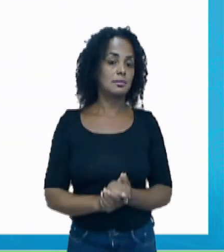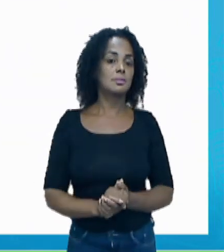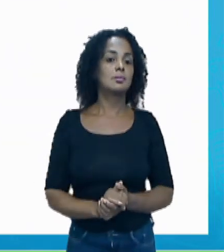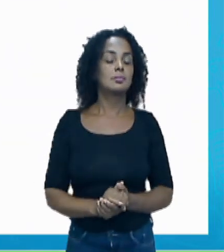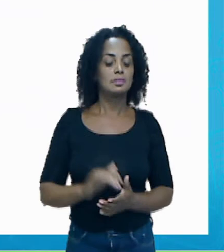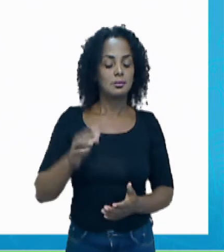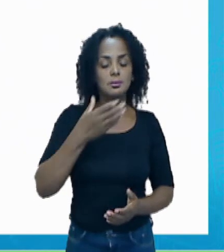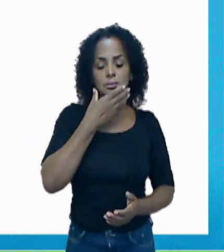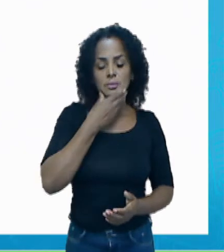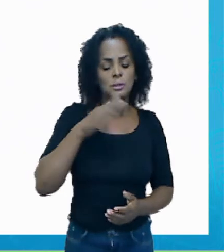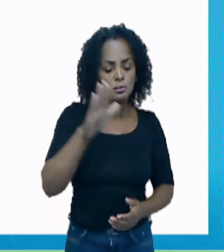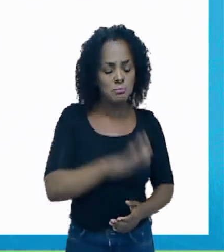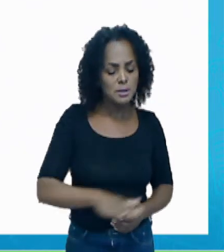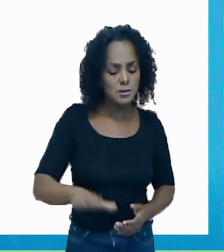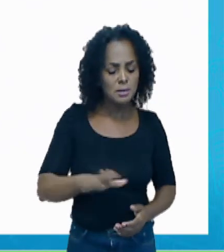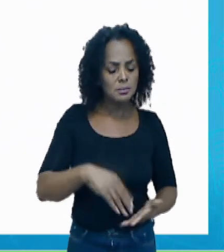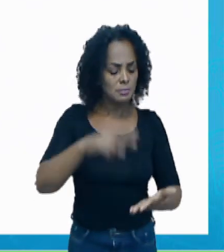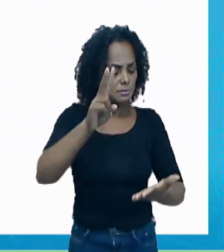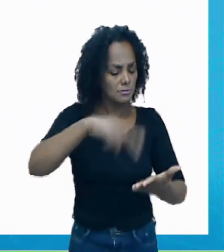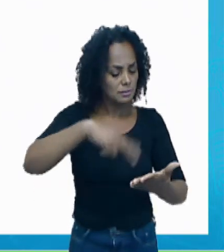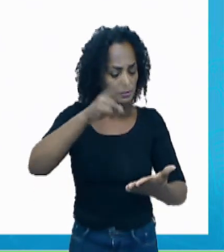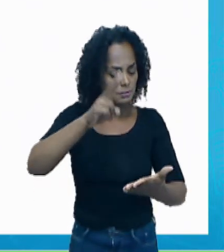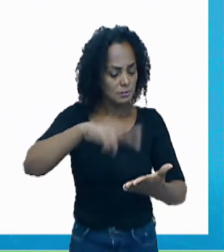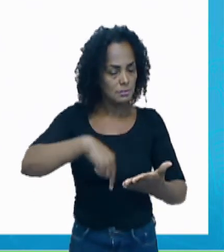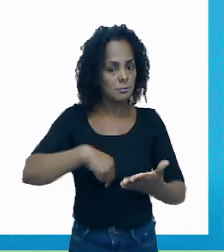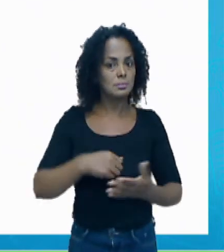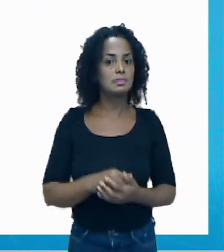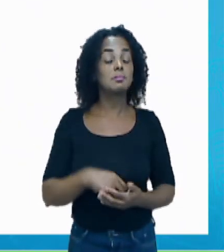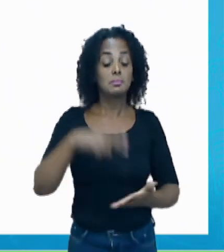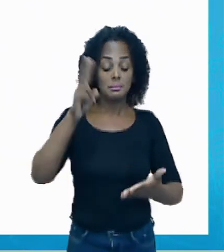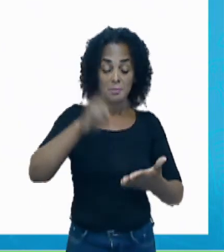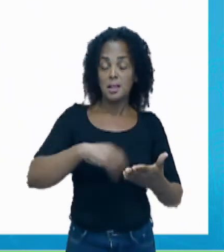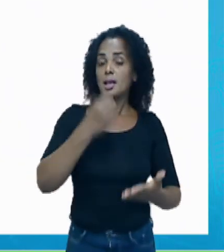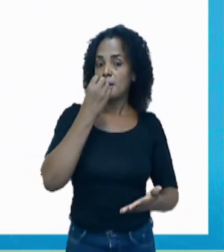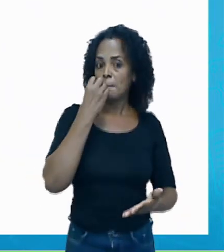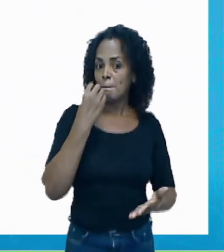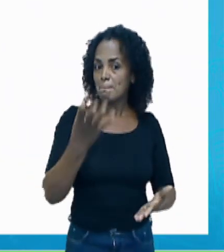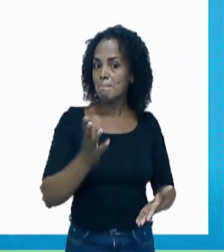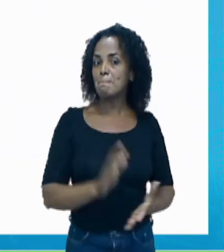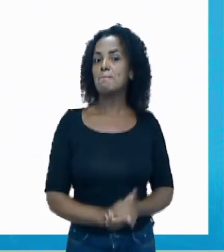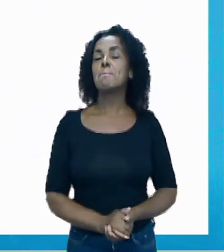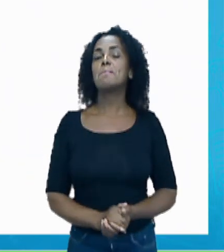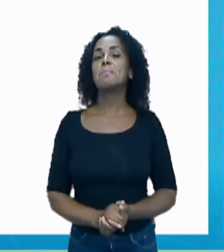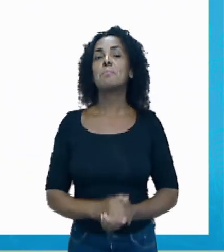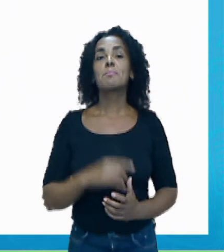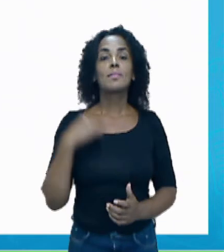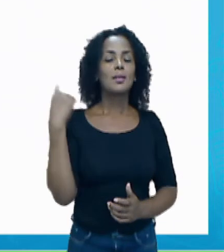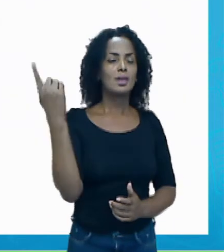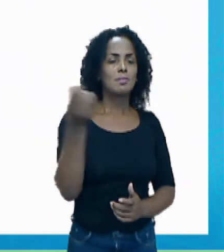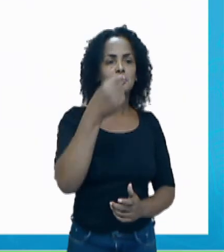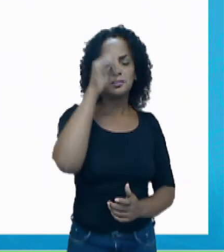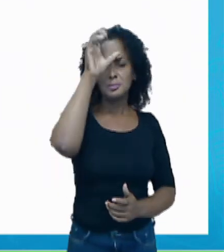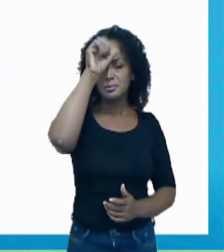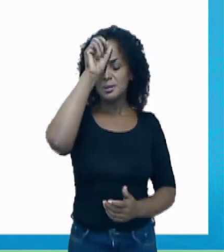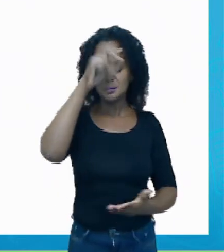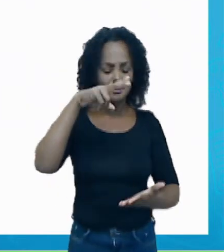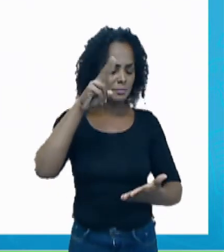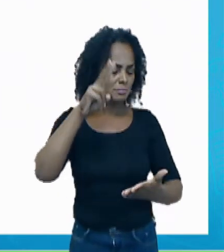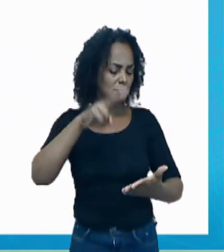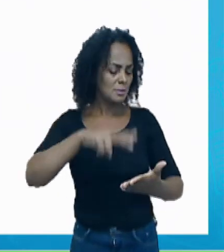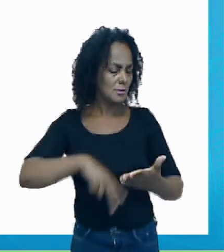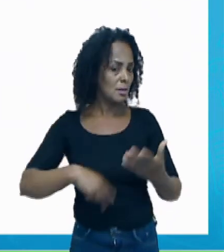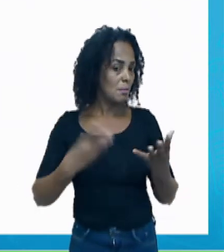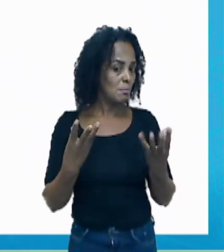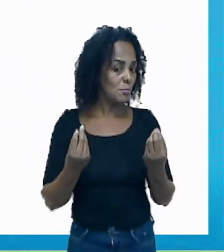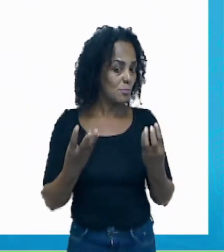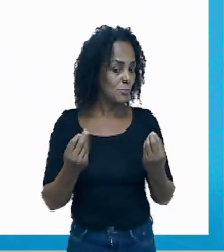está lendo. Ler é bom. Nós vamos aprender ler bastante aqui na nossa